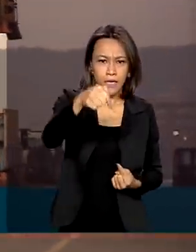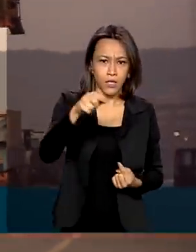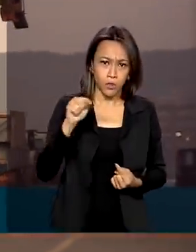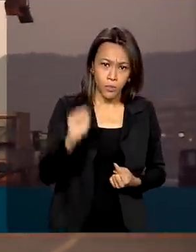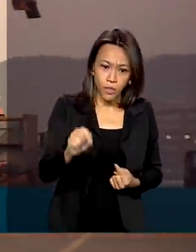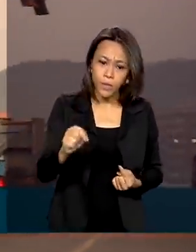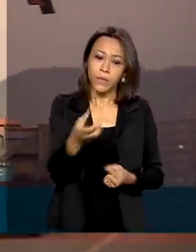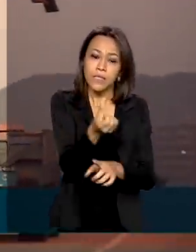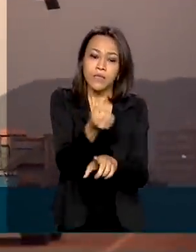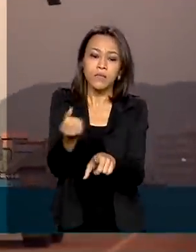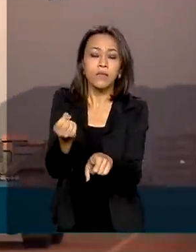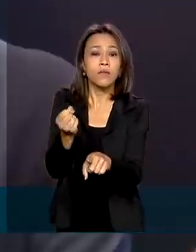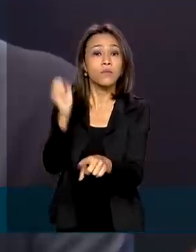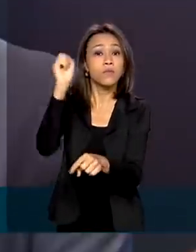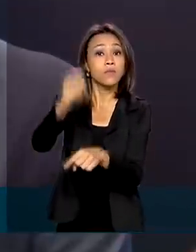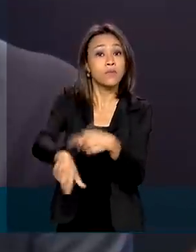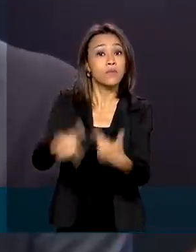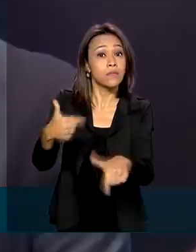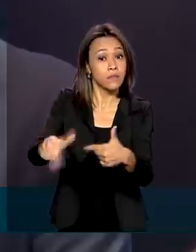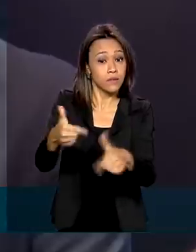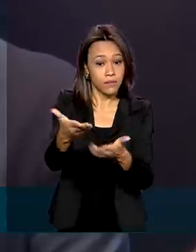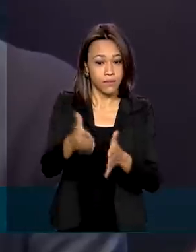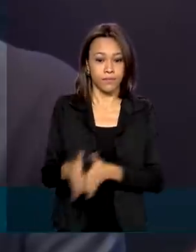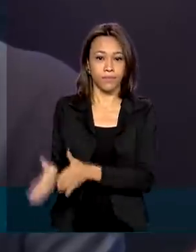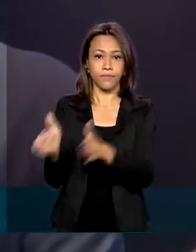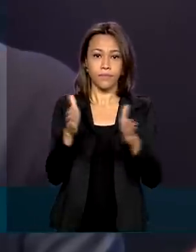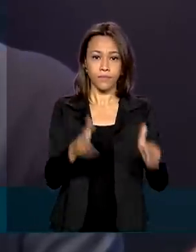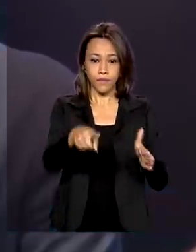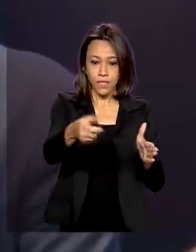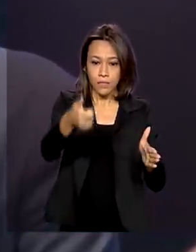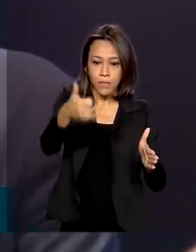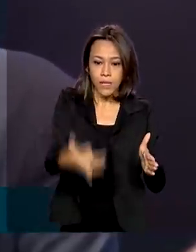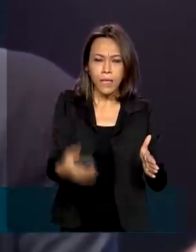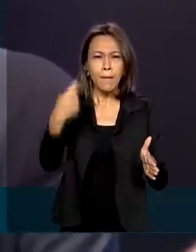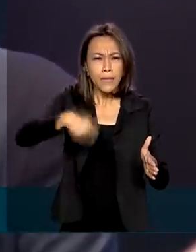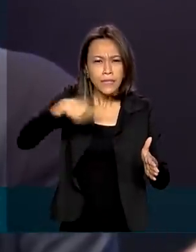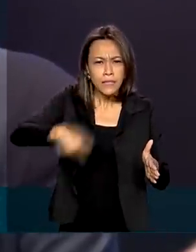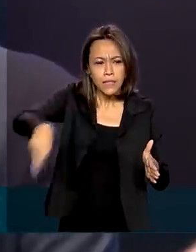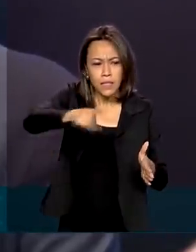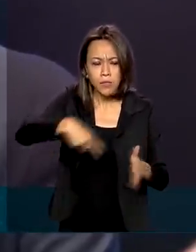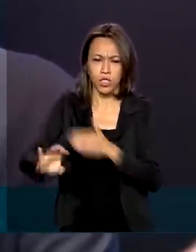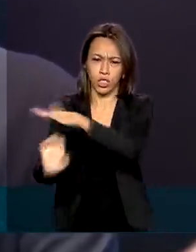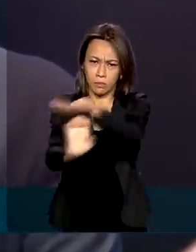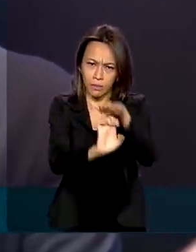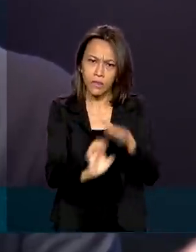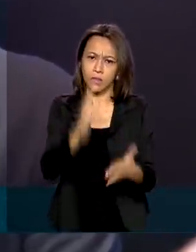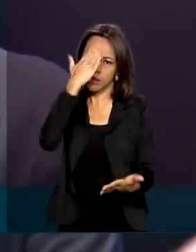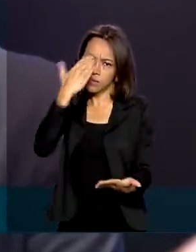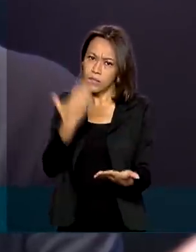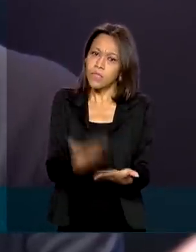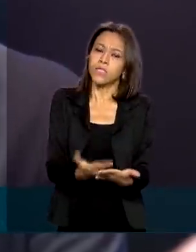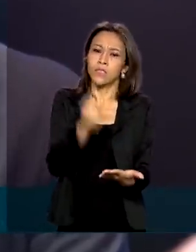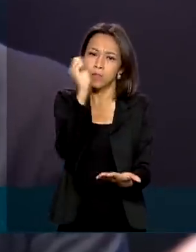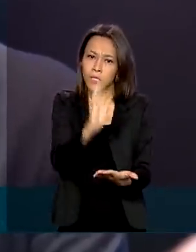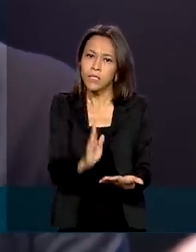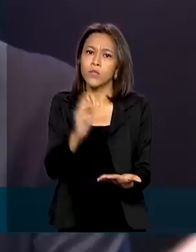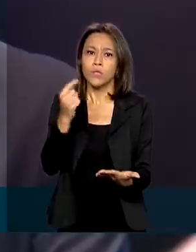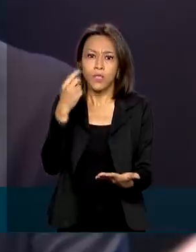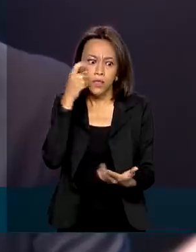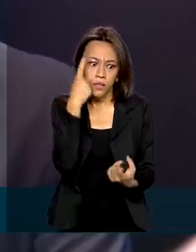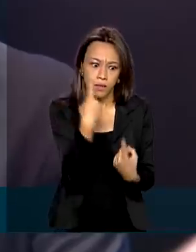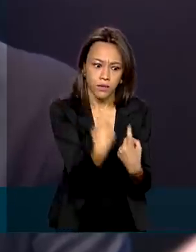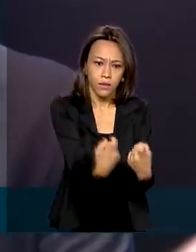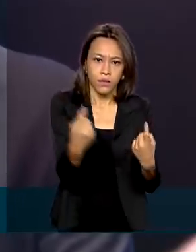empregos diretos e indiretos. A gente precisa de empresários que acreditem no país, que façam seus investimentos, que